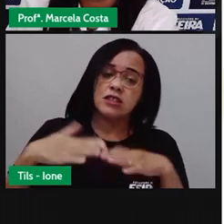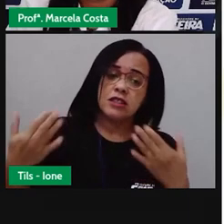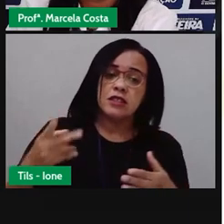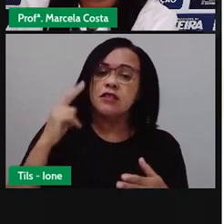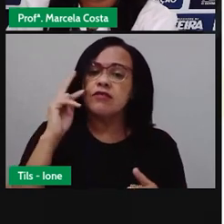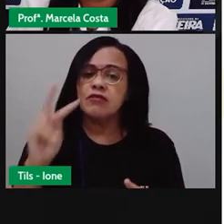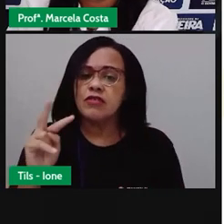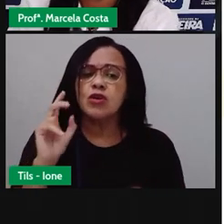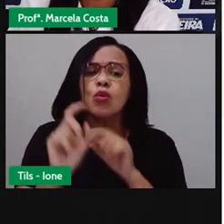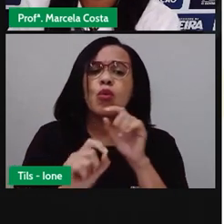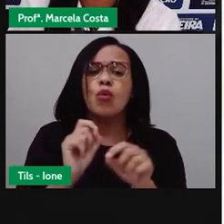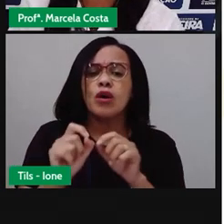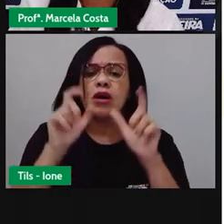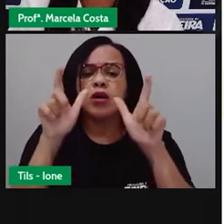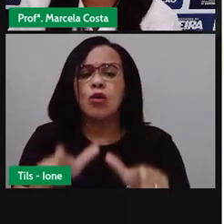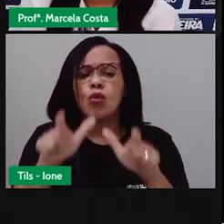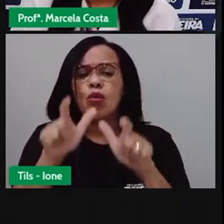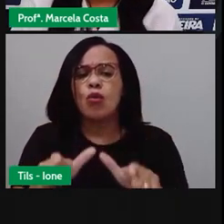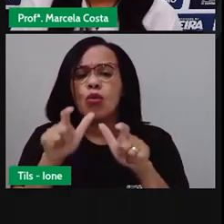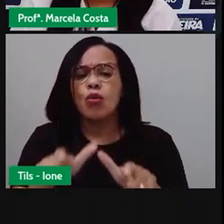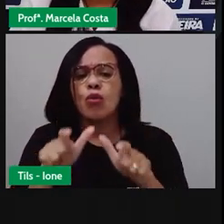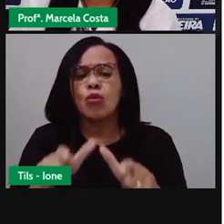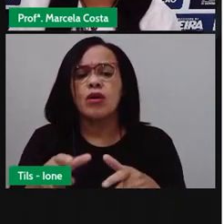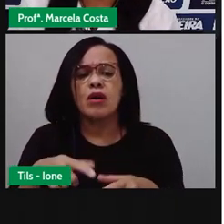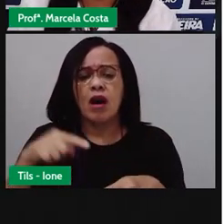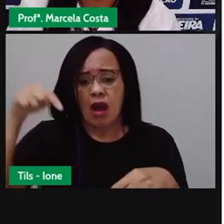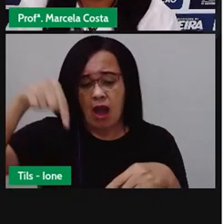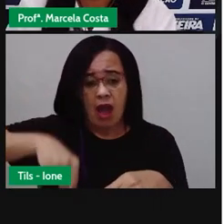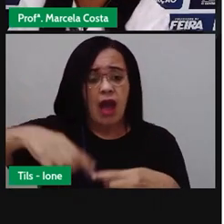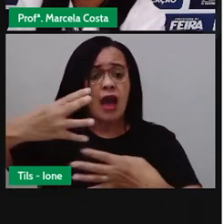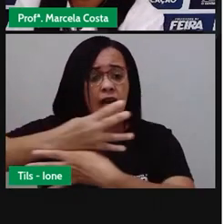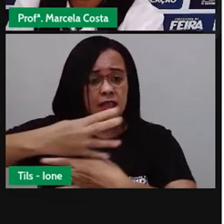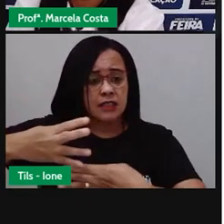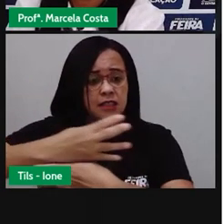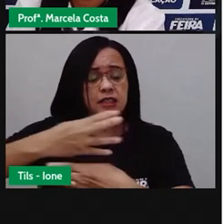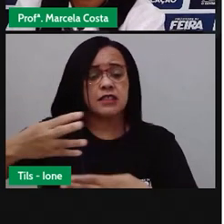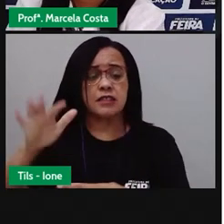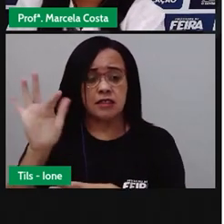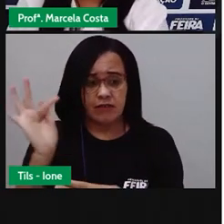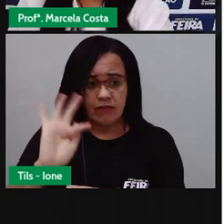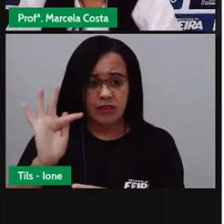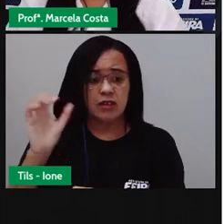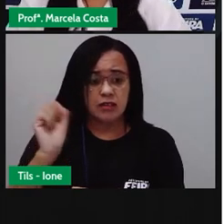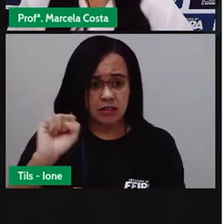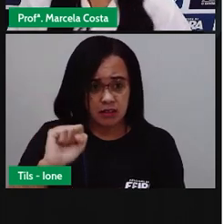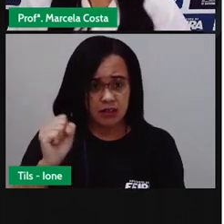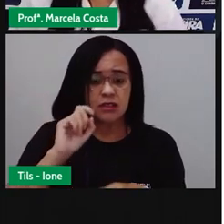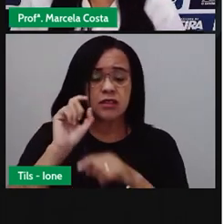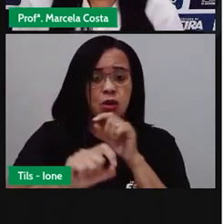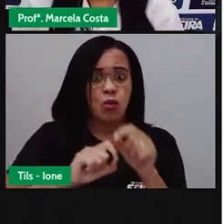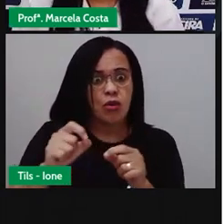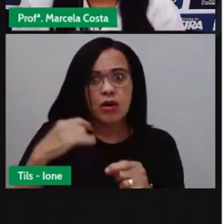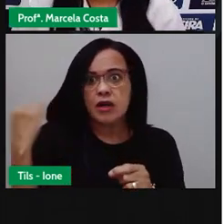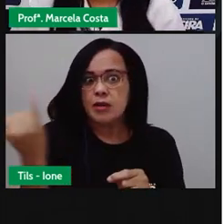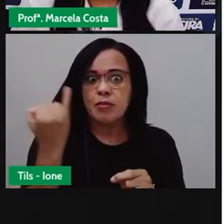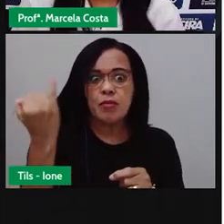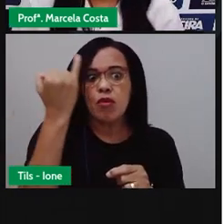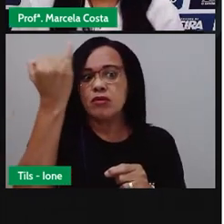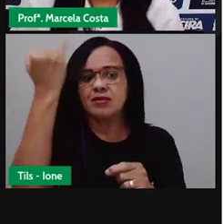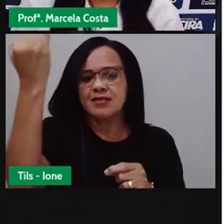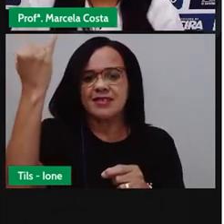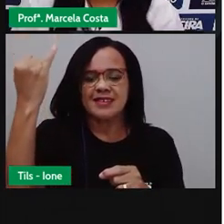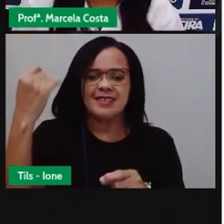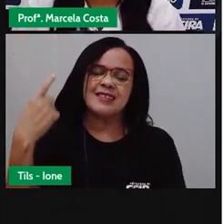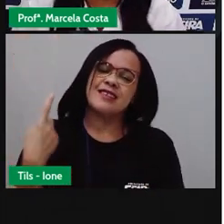importante aqui da nossa cidade que abriga ali